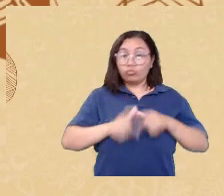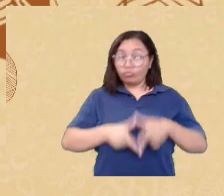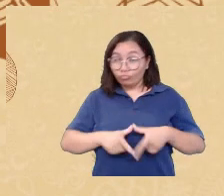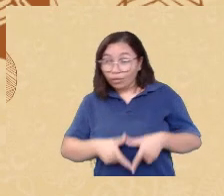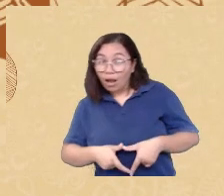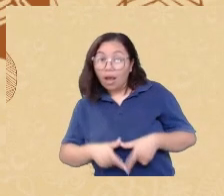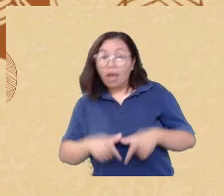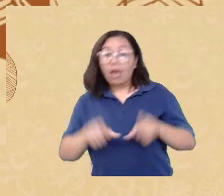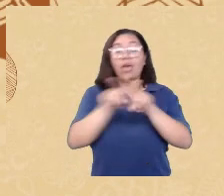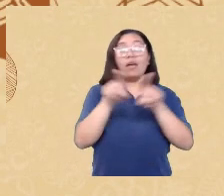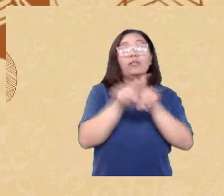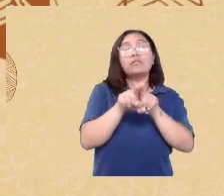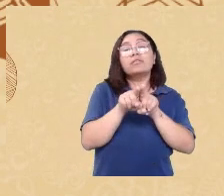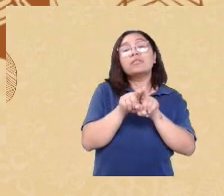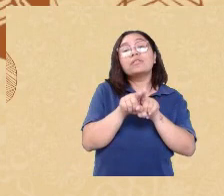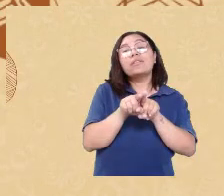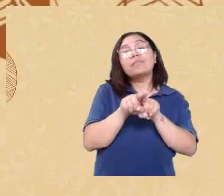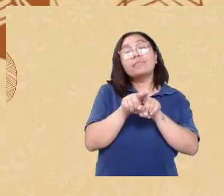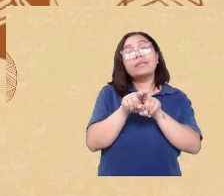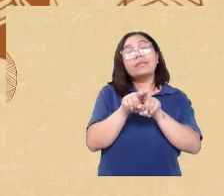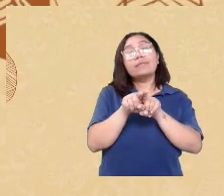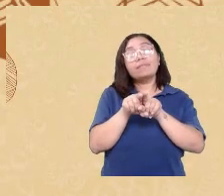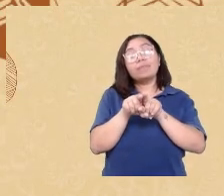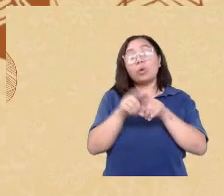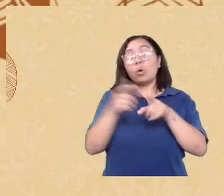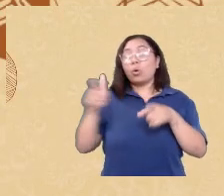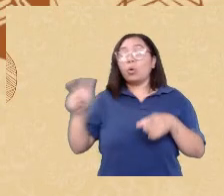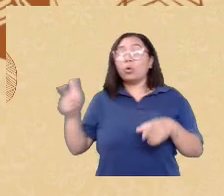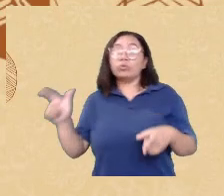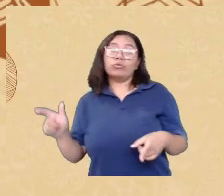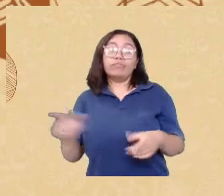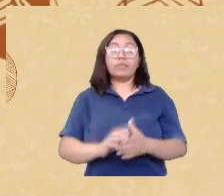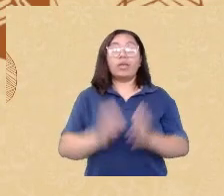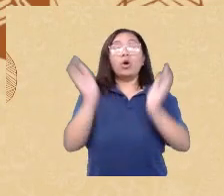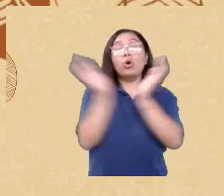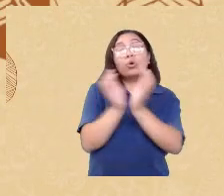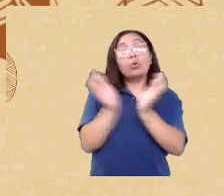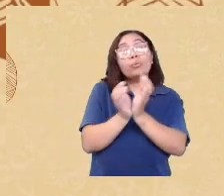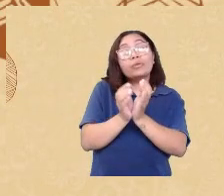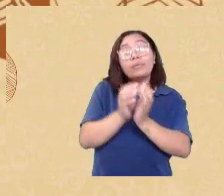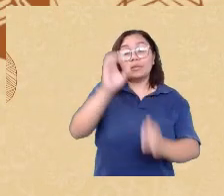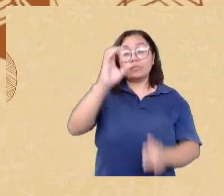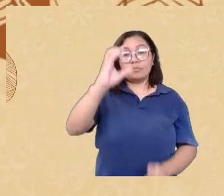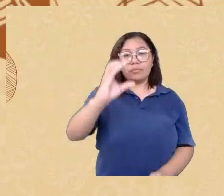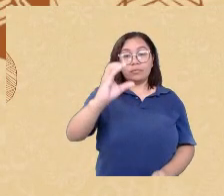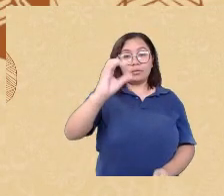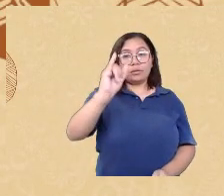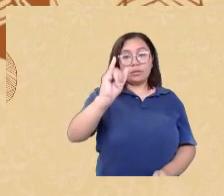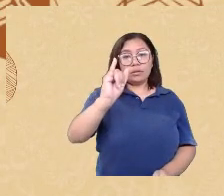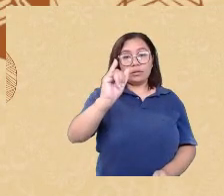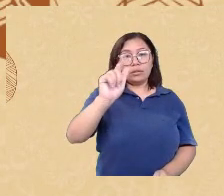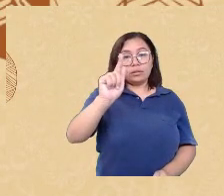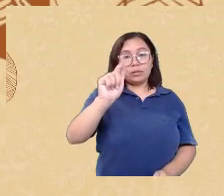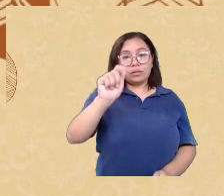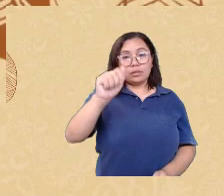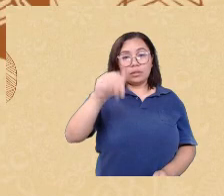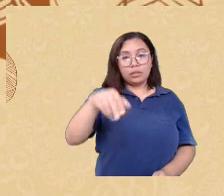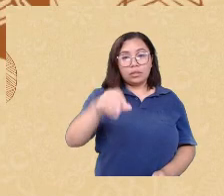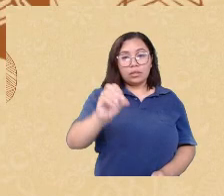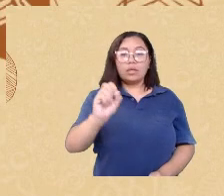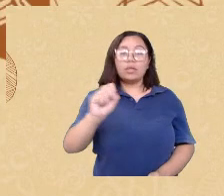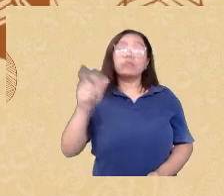sua nacionalidade reconhecida os ciganos que nós vemos também no Brasil mas aqui na Europa também é um grupo